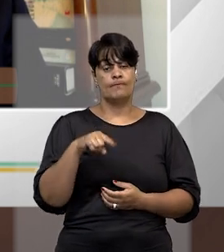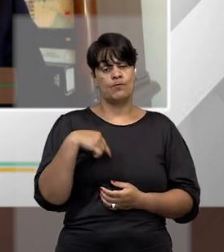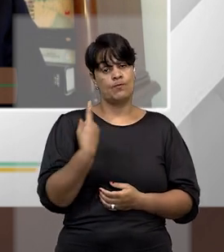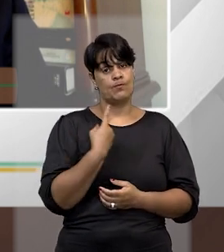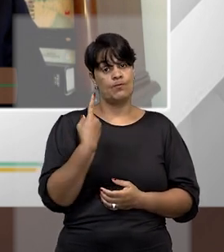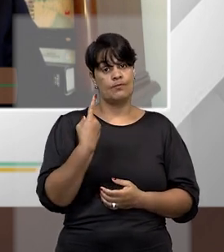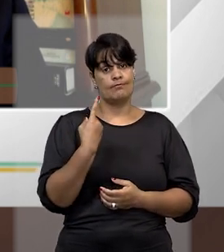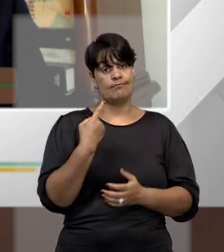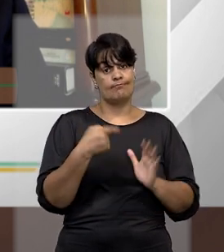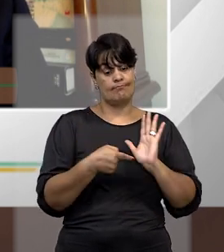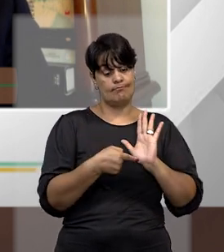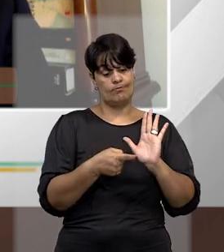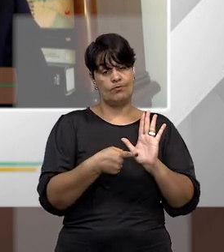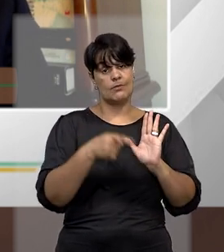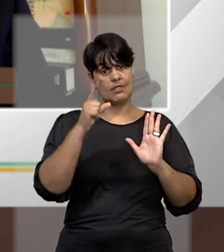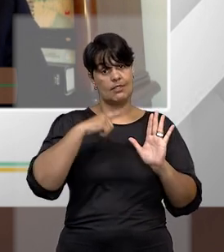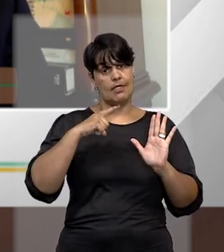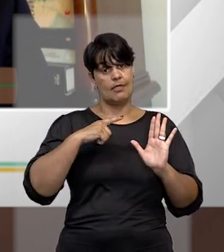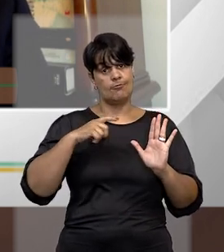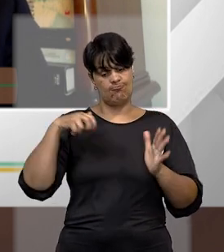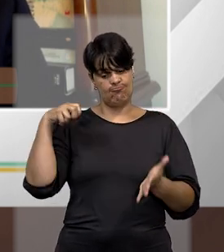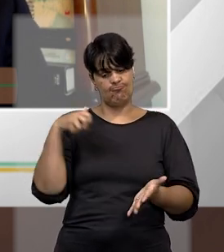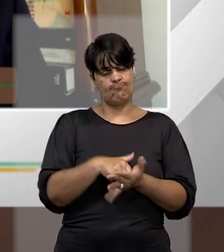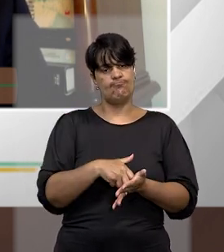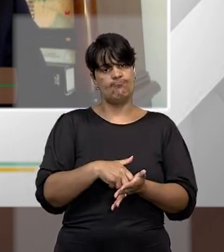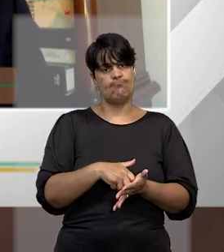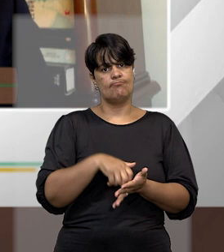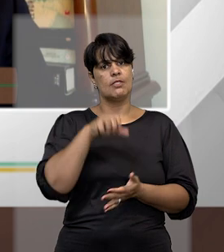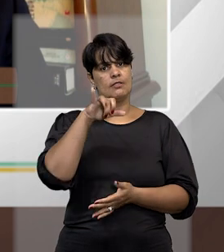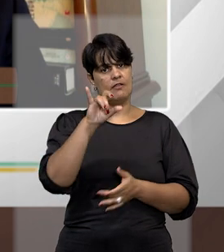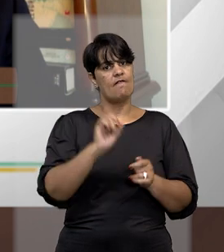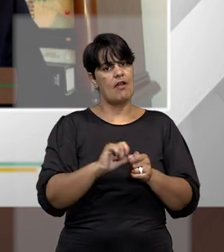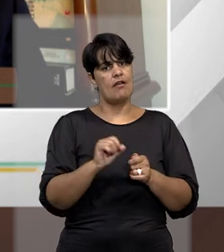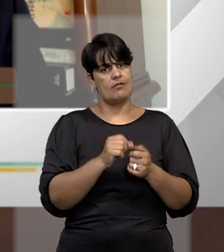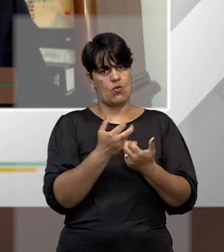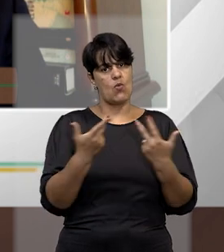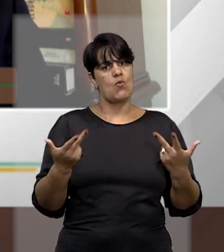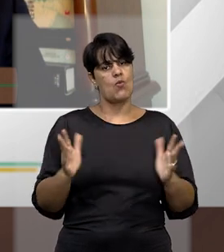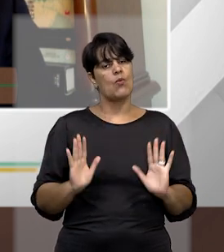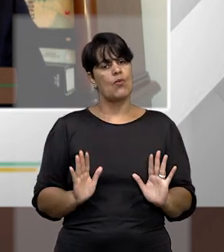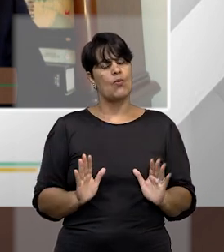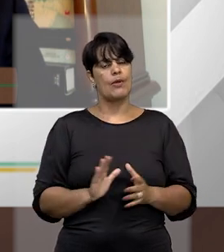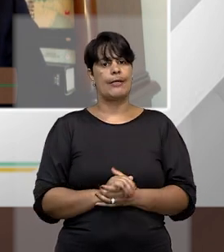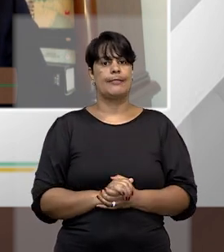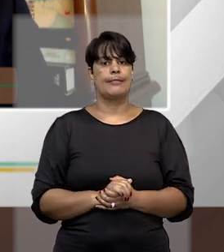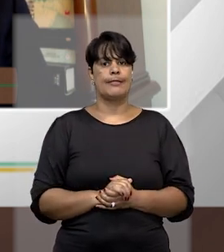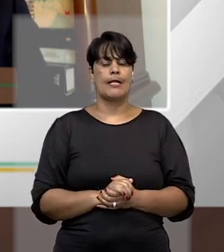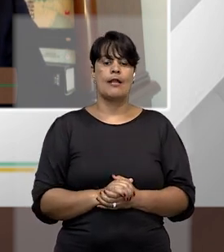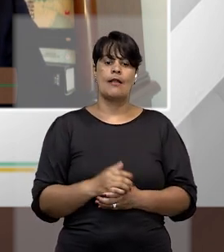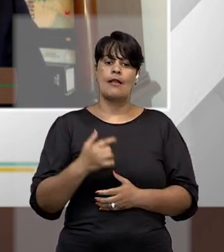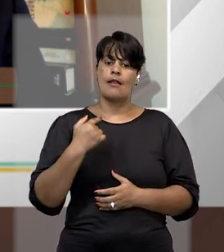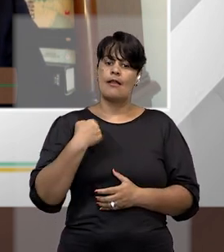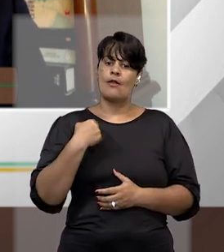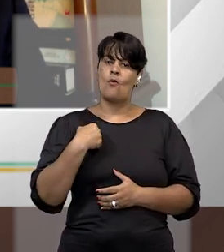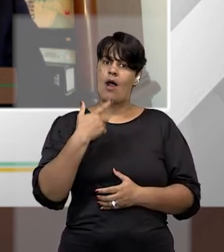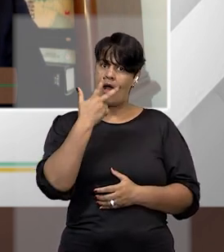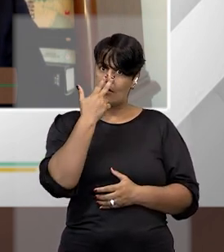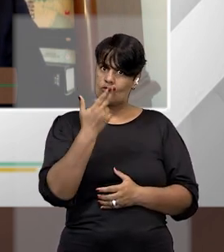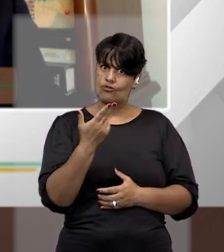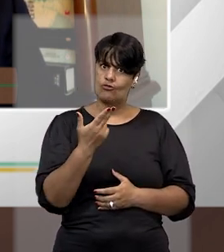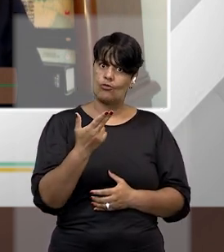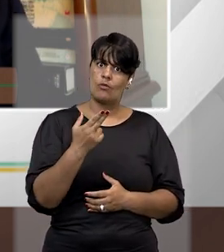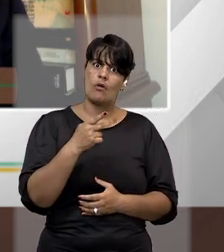tipo de conduta. Eu até, particularmente, Fátima, achava que esses artigos, eles